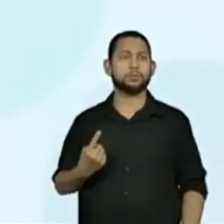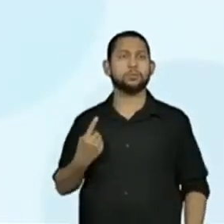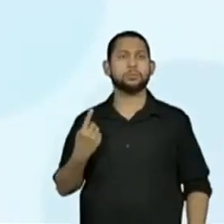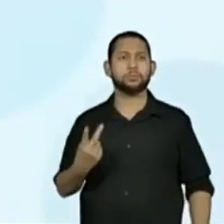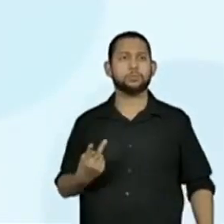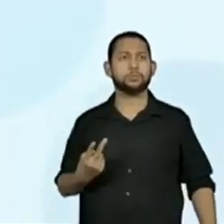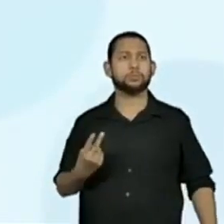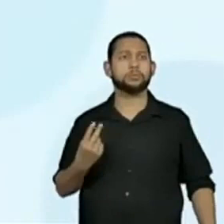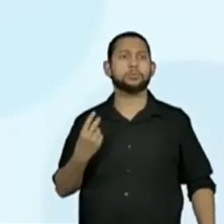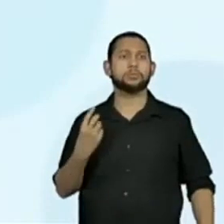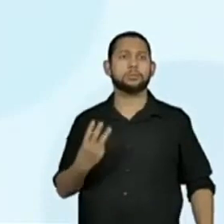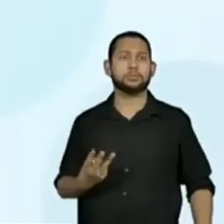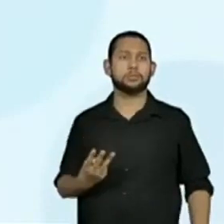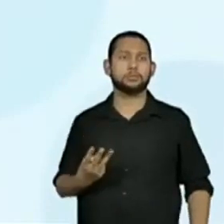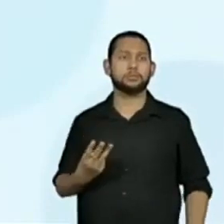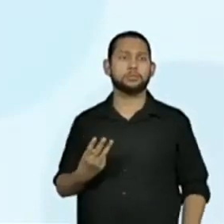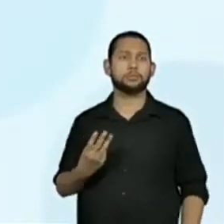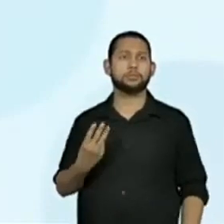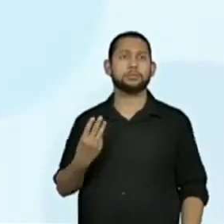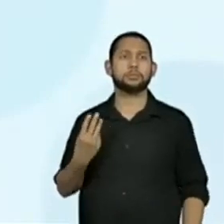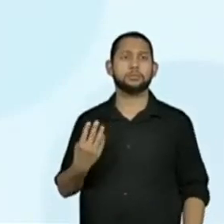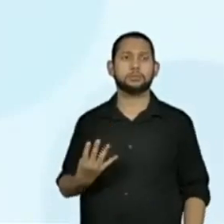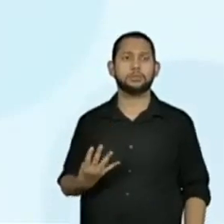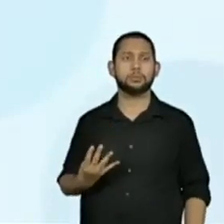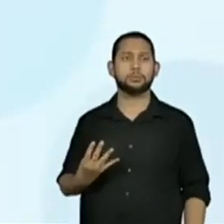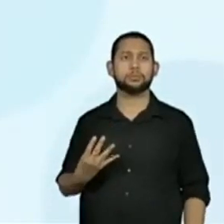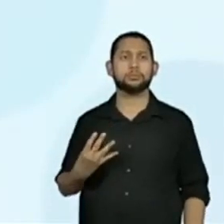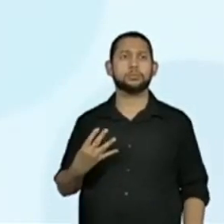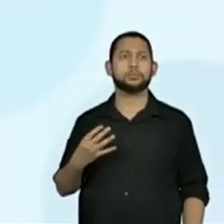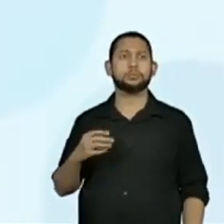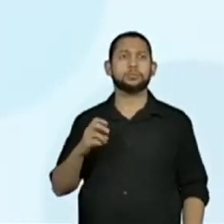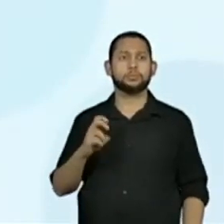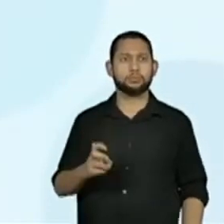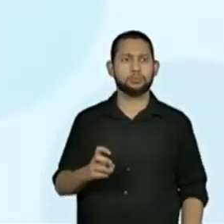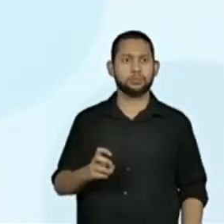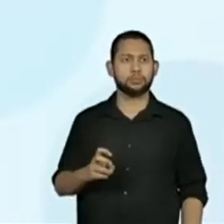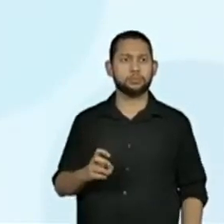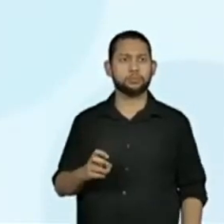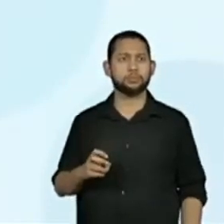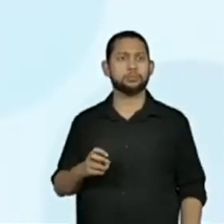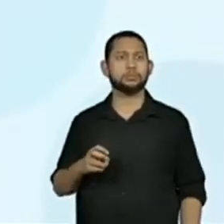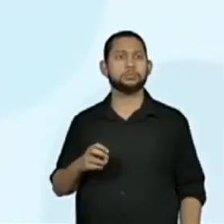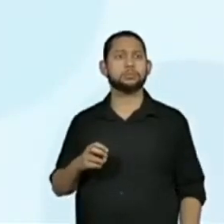2, 3, 4, 5.